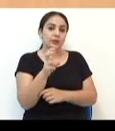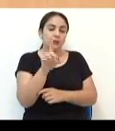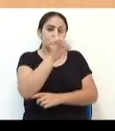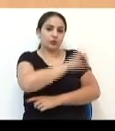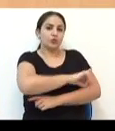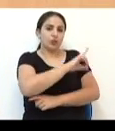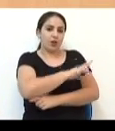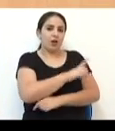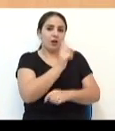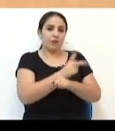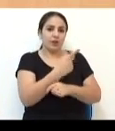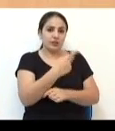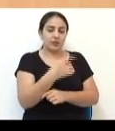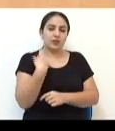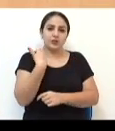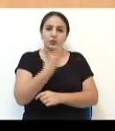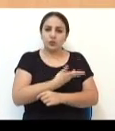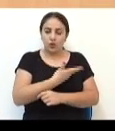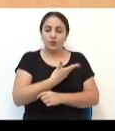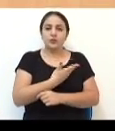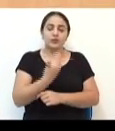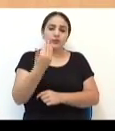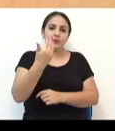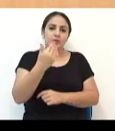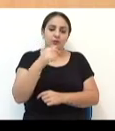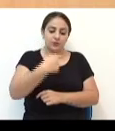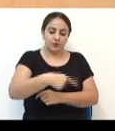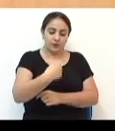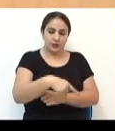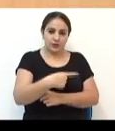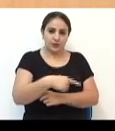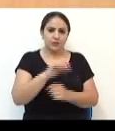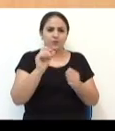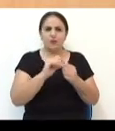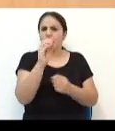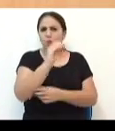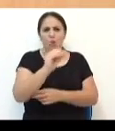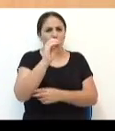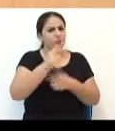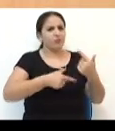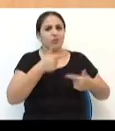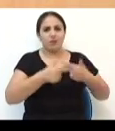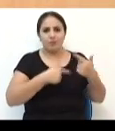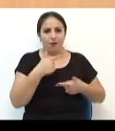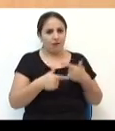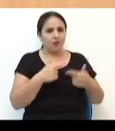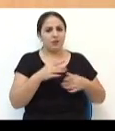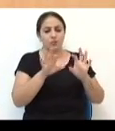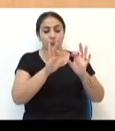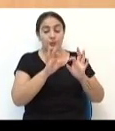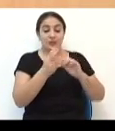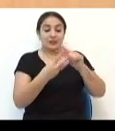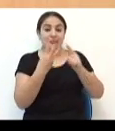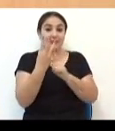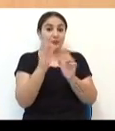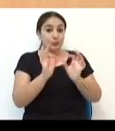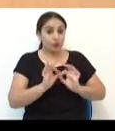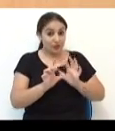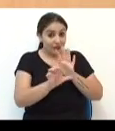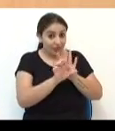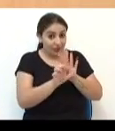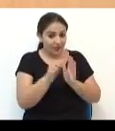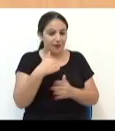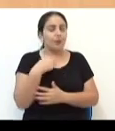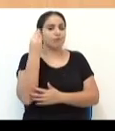vaga dele ali. Aonde a gente veio para a Casa do Povo, fez ótimos trabalhos, três projetos de lei. E